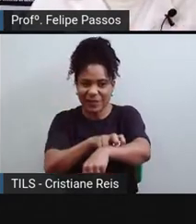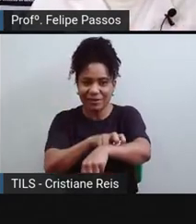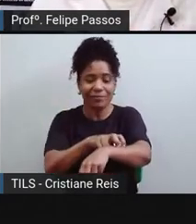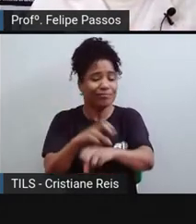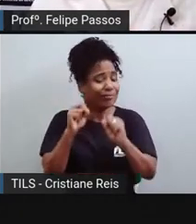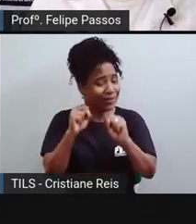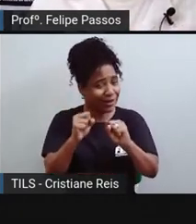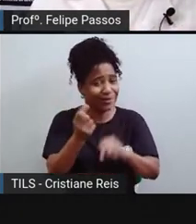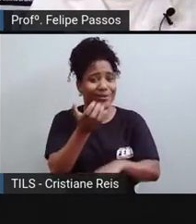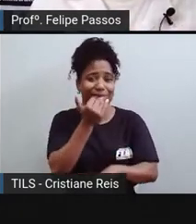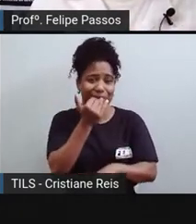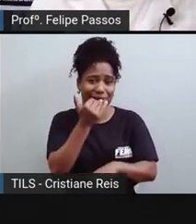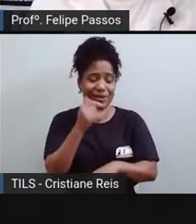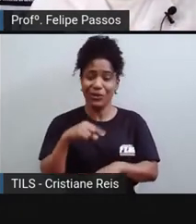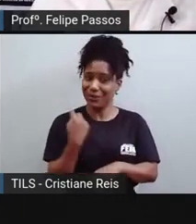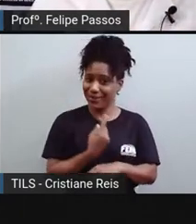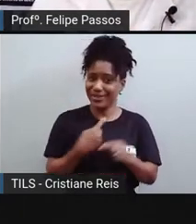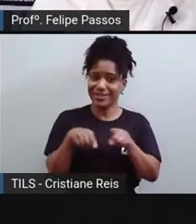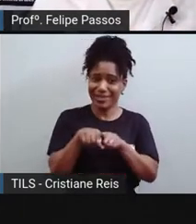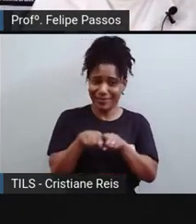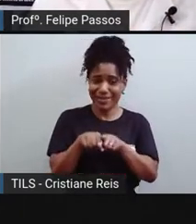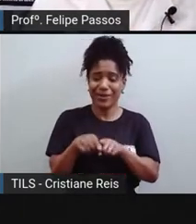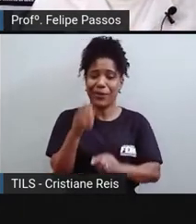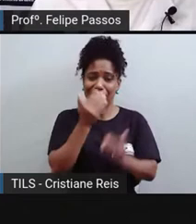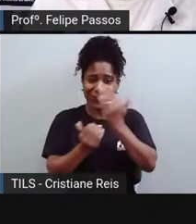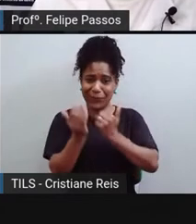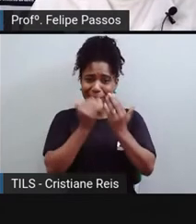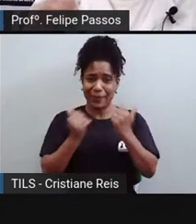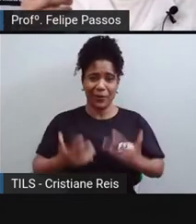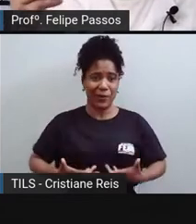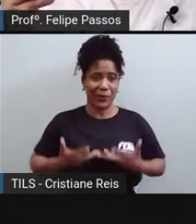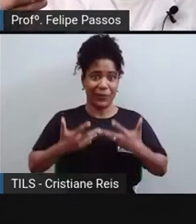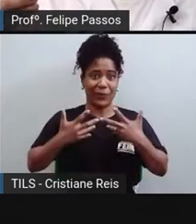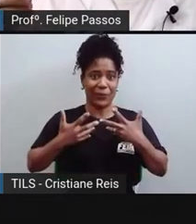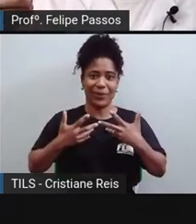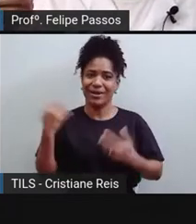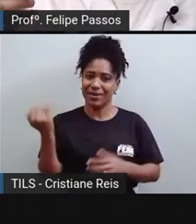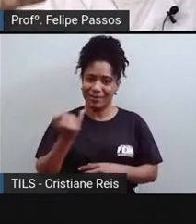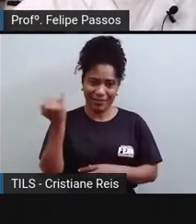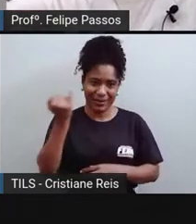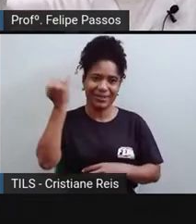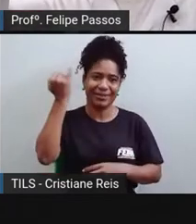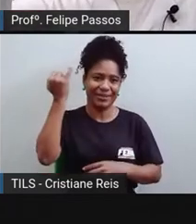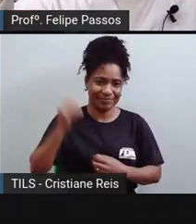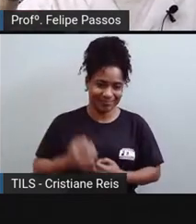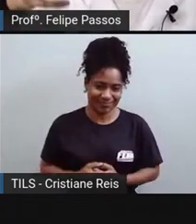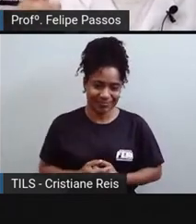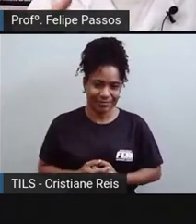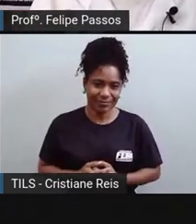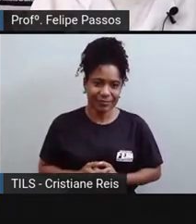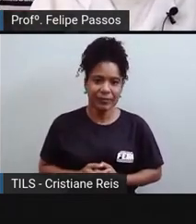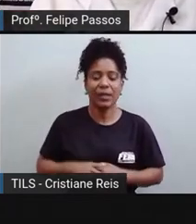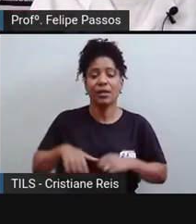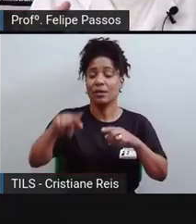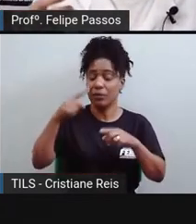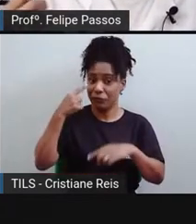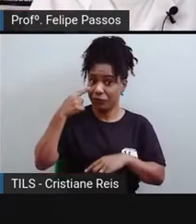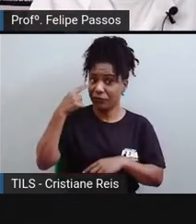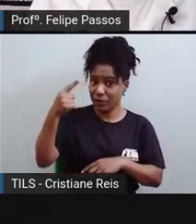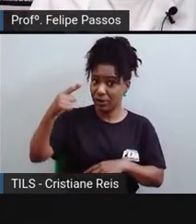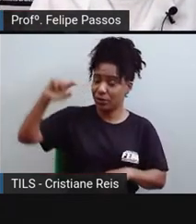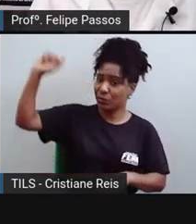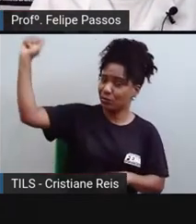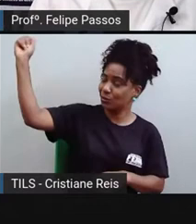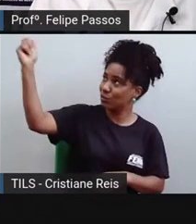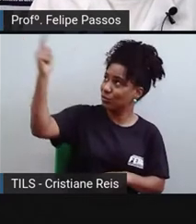dessa transmissão de energia aí. Então o eu quero dizer aqui para vocês? O sol, ele manda um tipo de energia, que